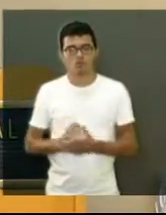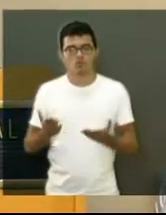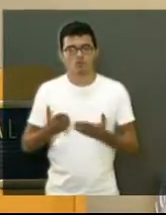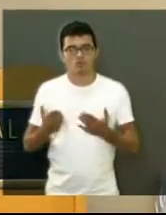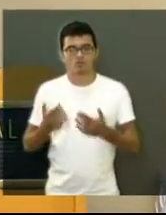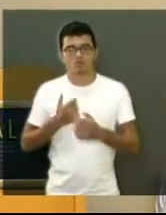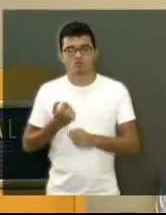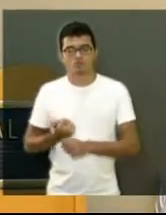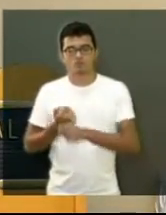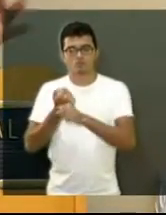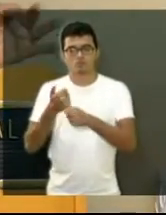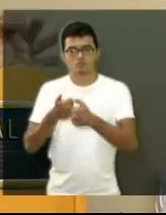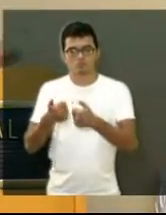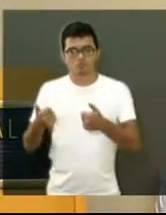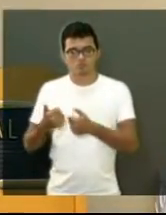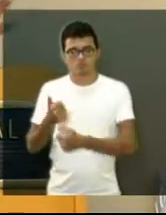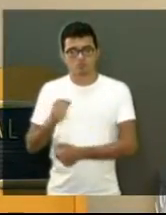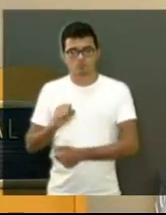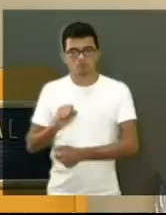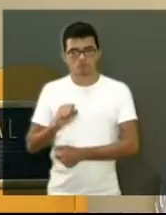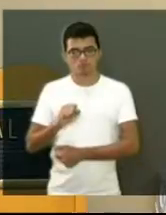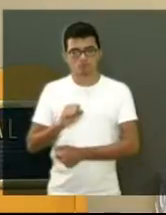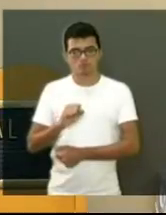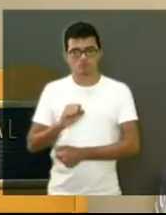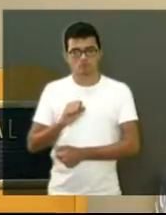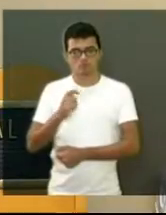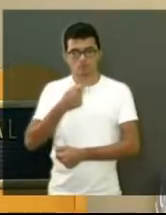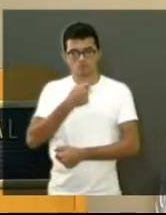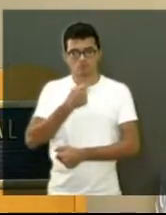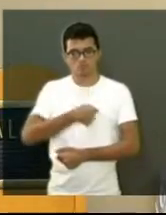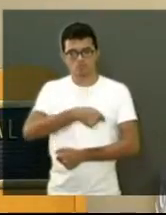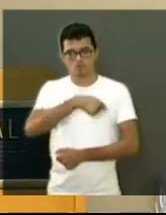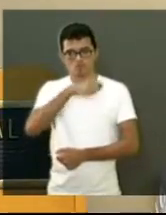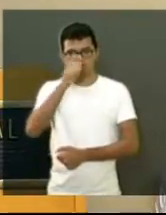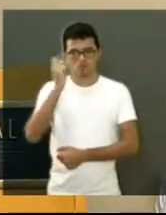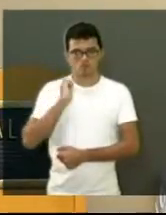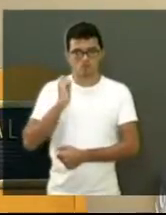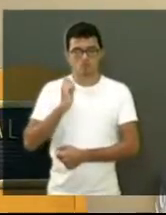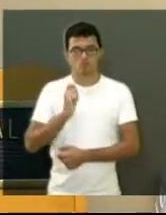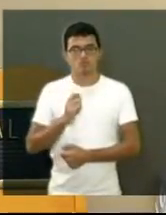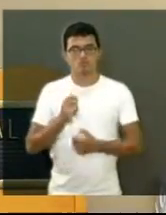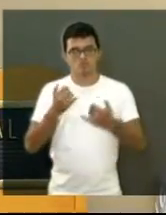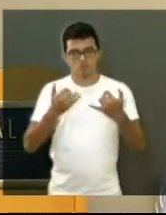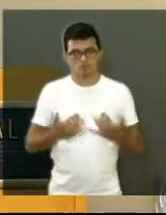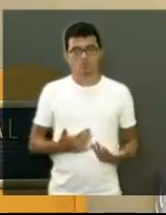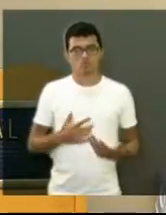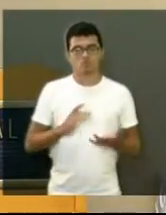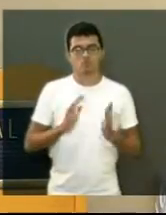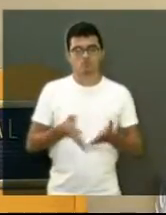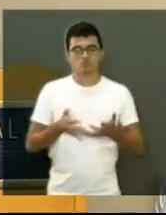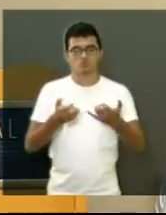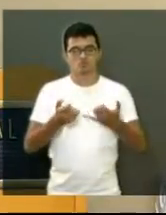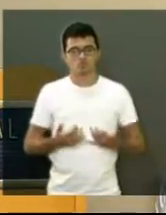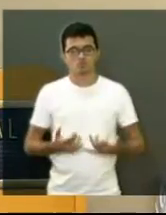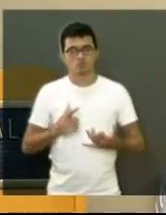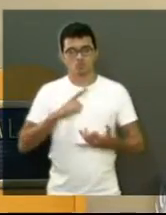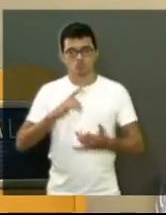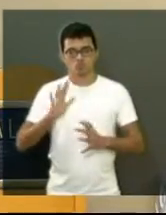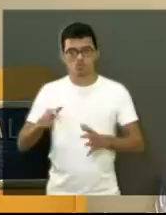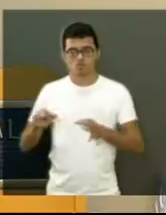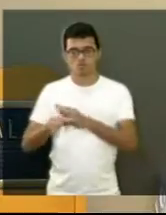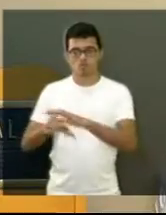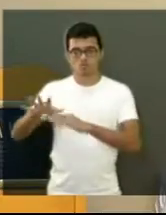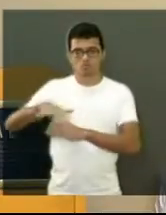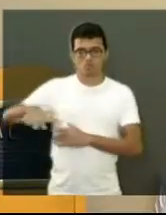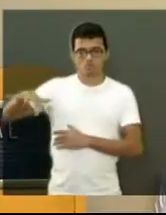do Rio Preto. e mostrando a planta desse local, chamou a atenção, porque já temos o local adequado e